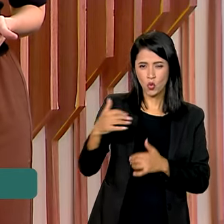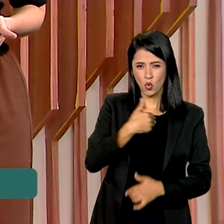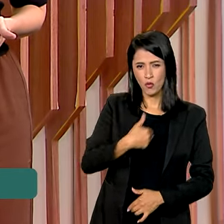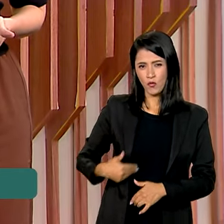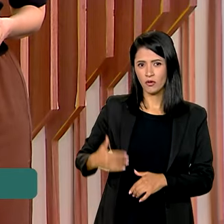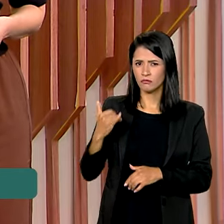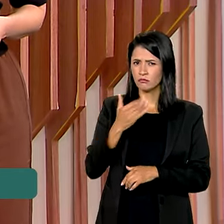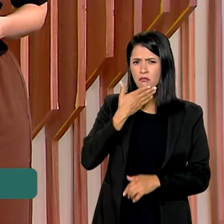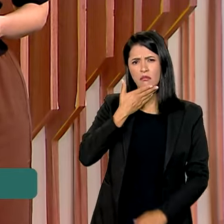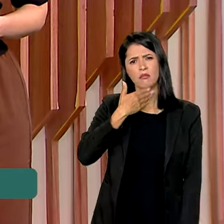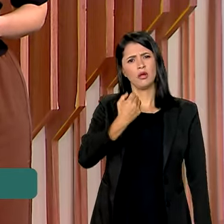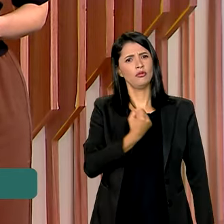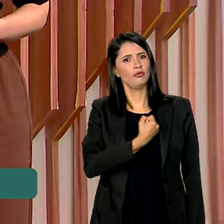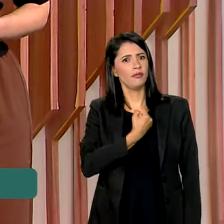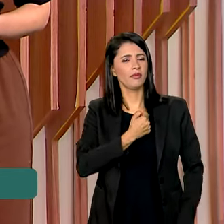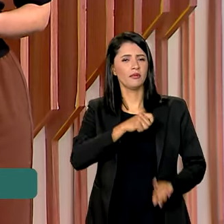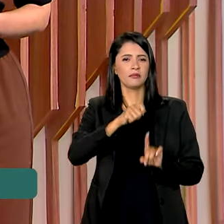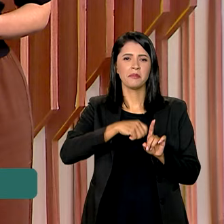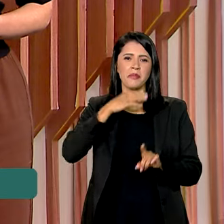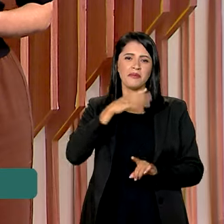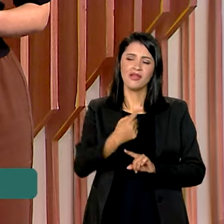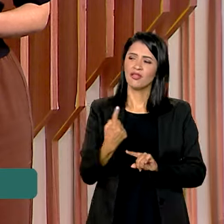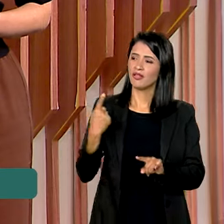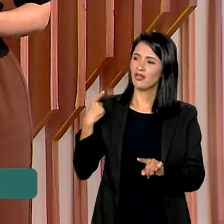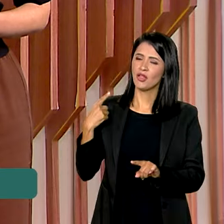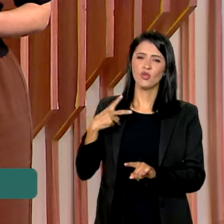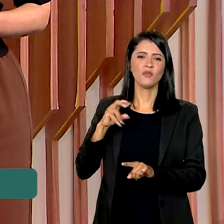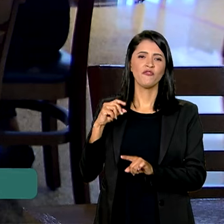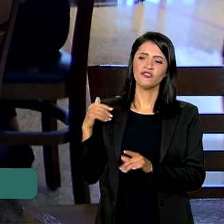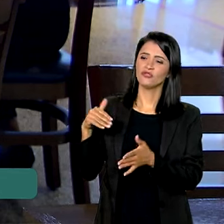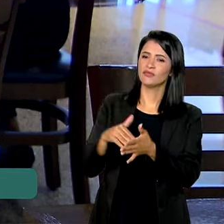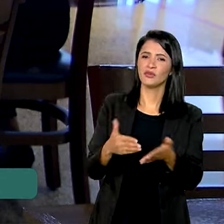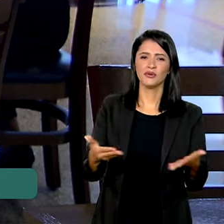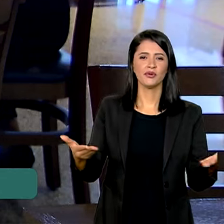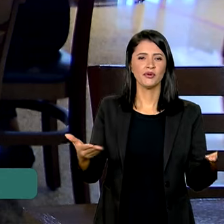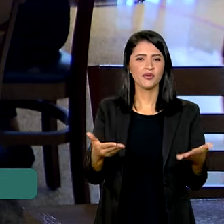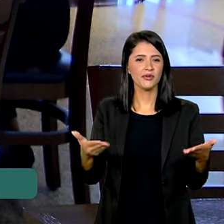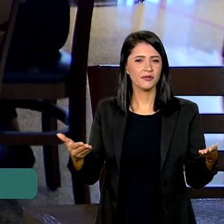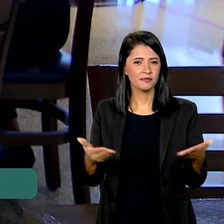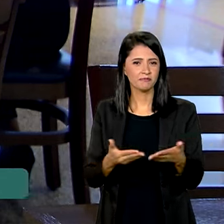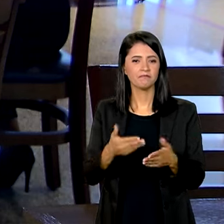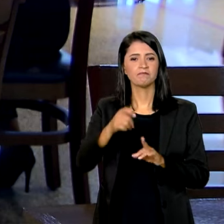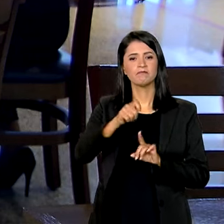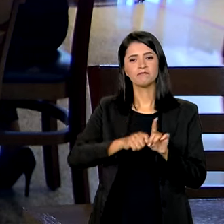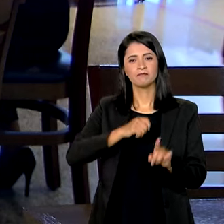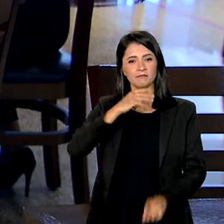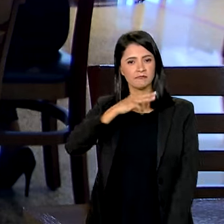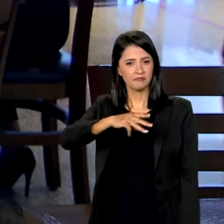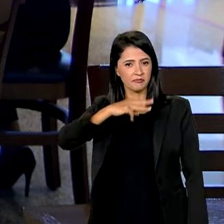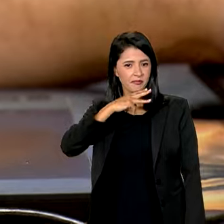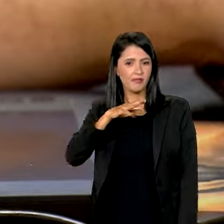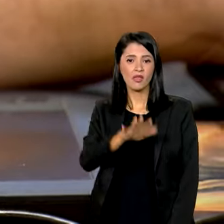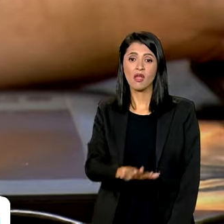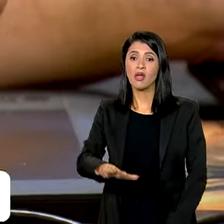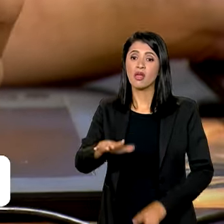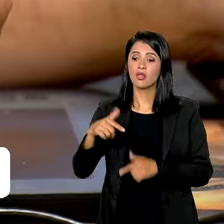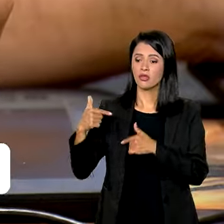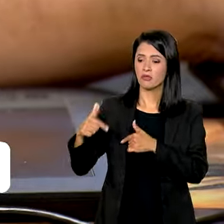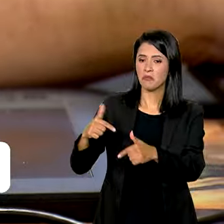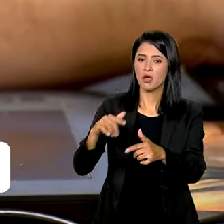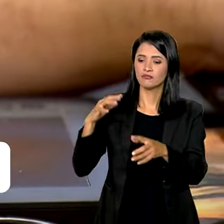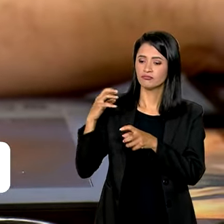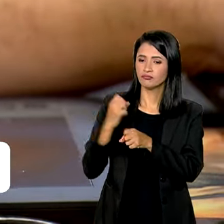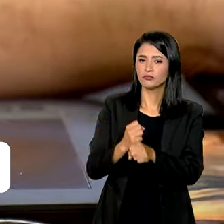este é o melhor resultado para o mês de março, desde 2020. No mês de março, o mercado de trabalho gerou um total de